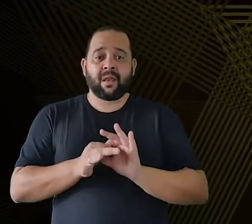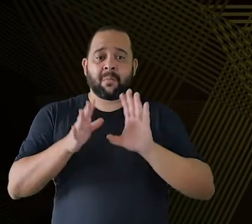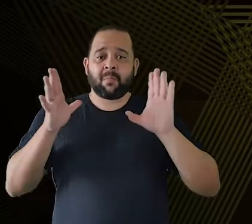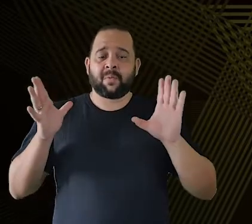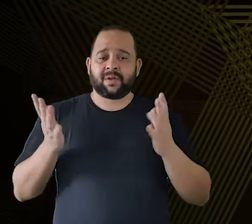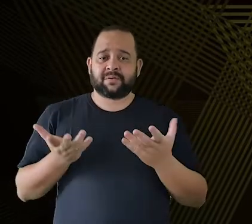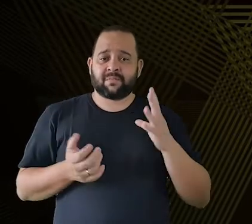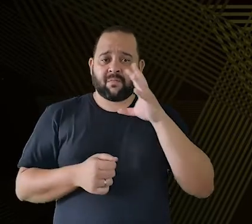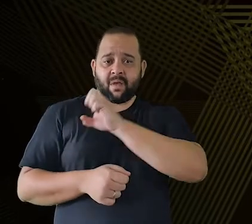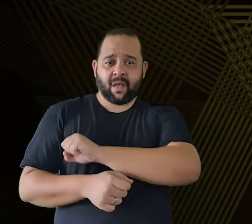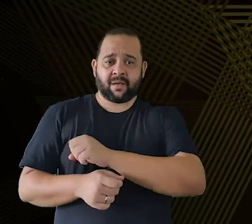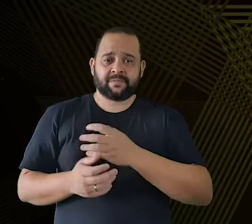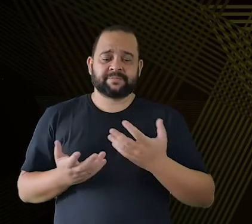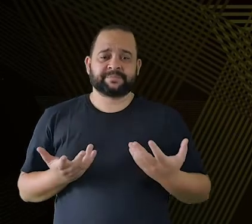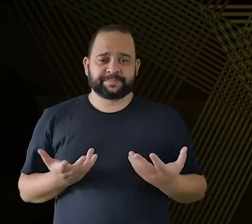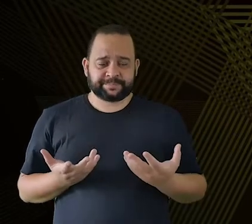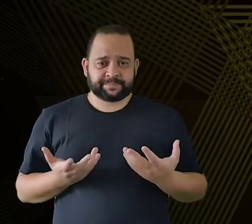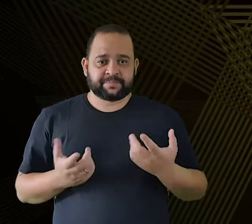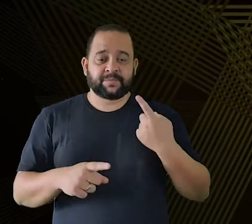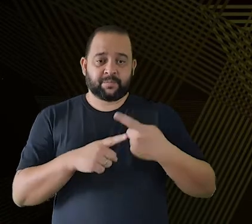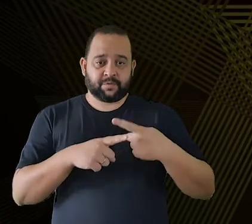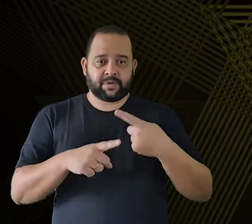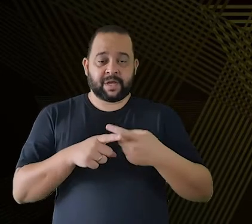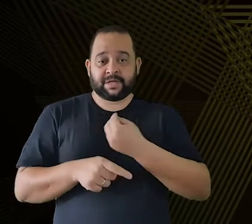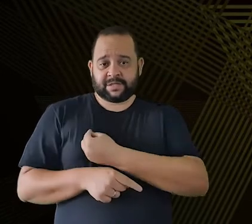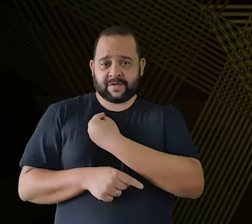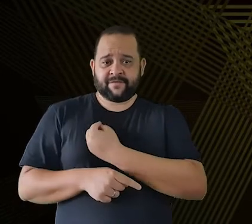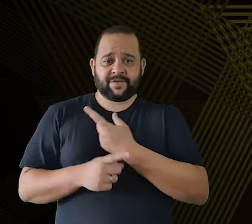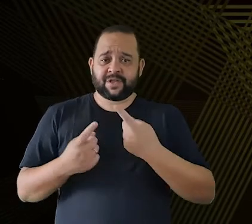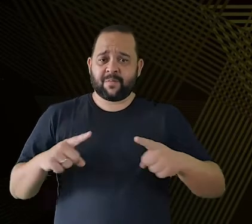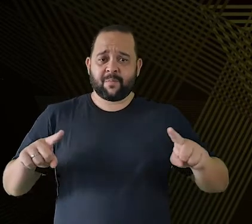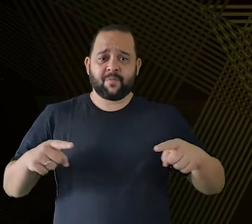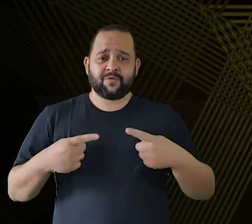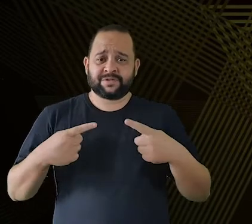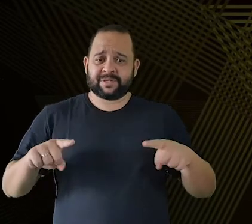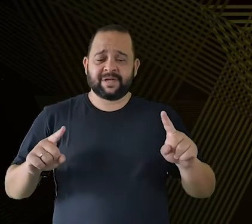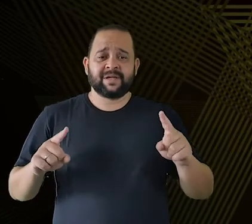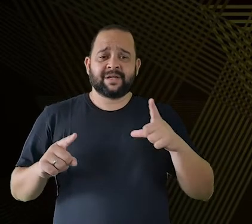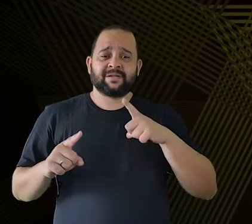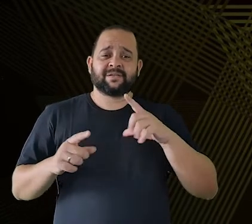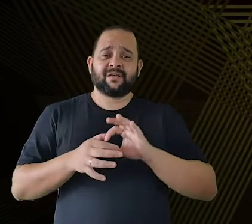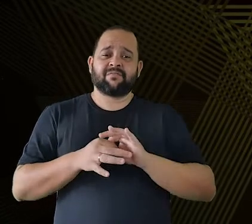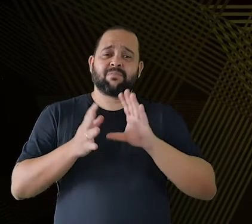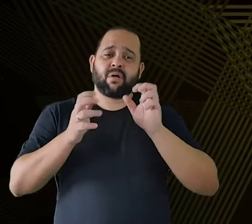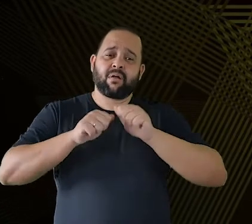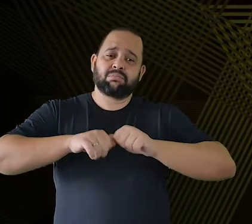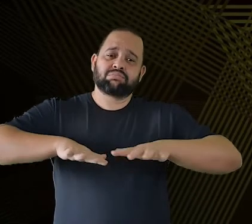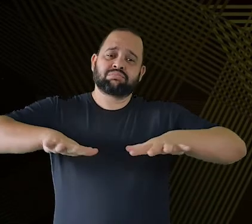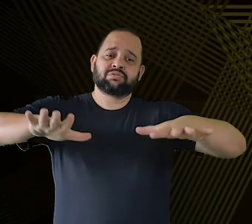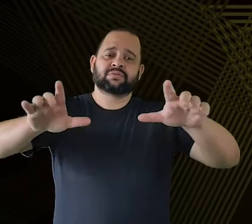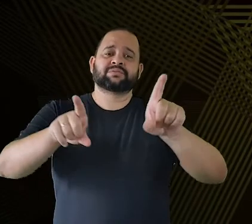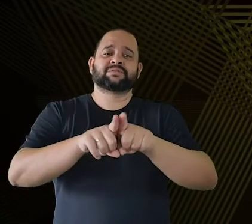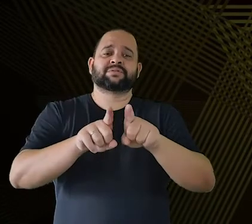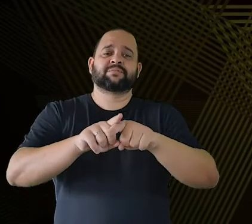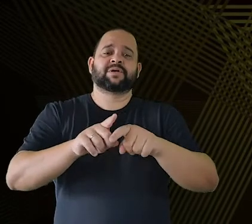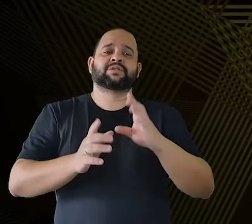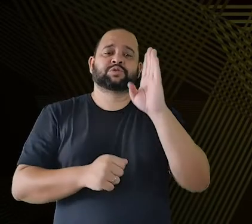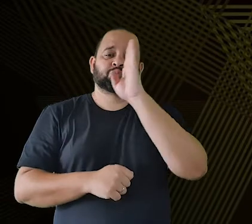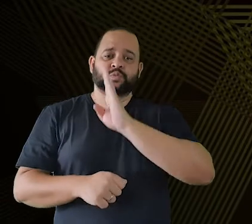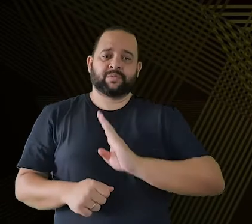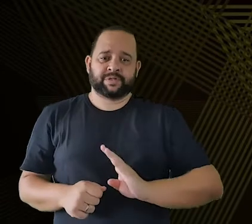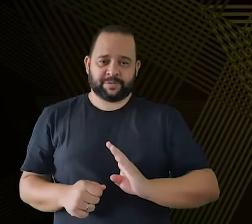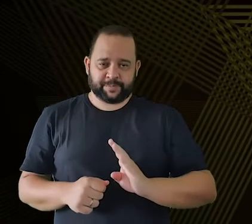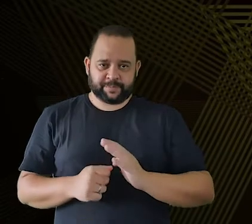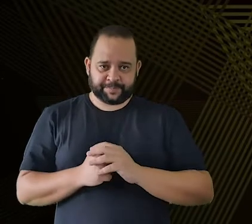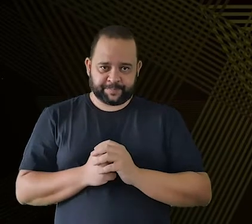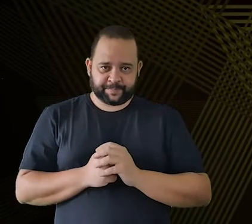hora para a outra. E essa vida musical, também foi impactada e começou a acontecer aqui. Com a